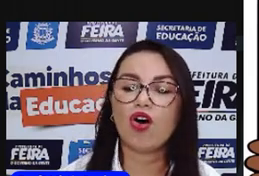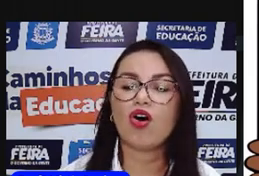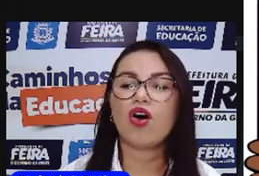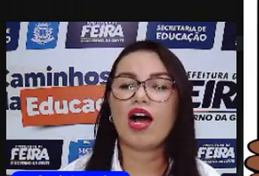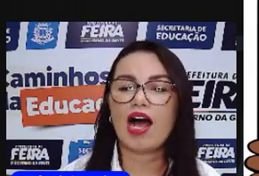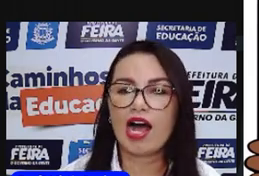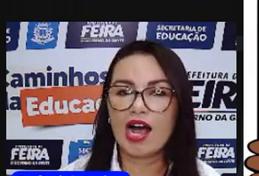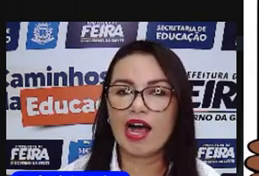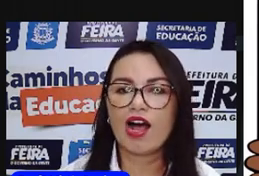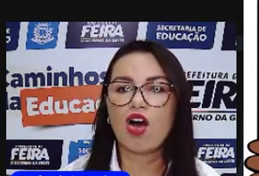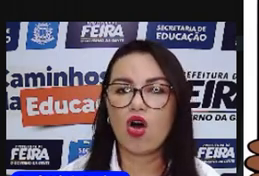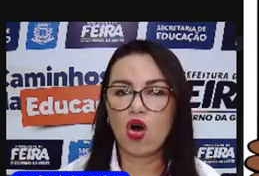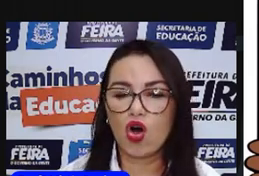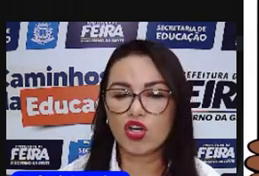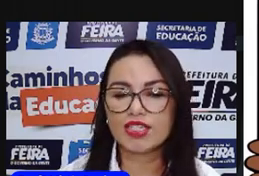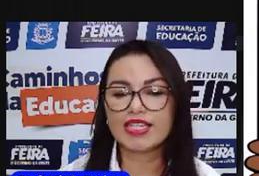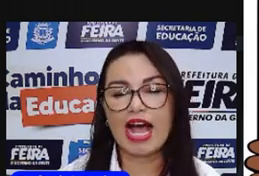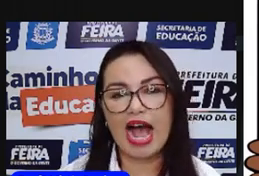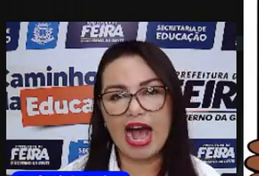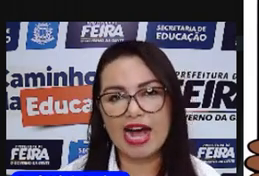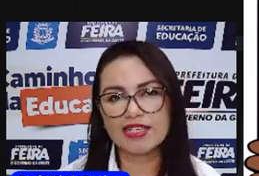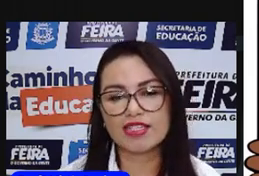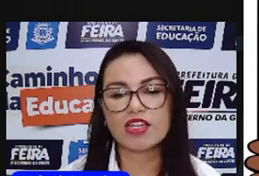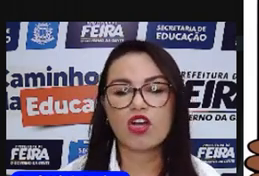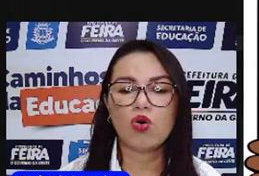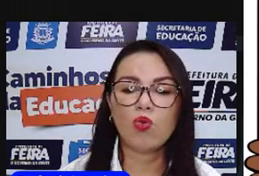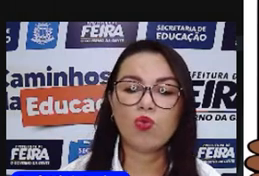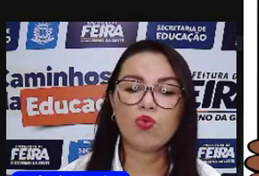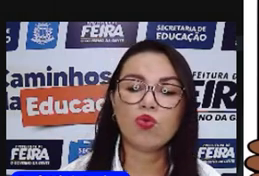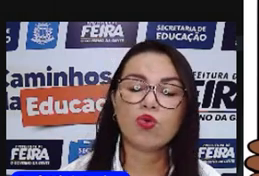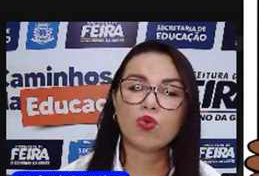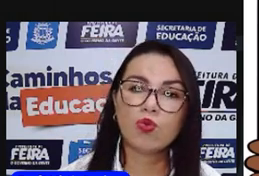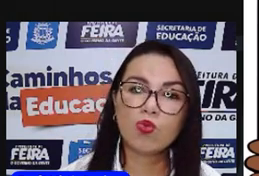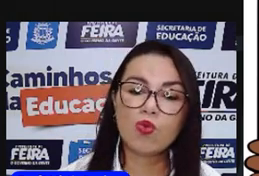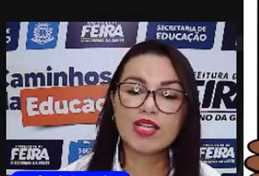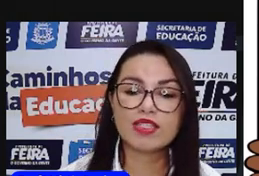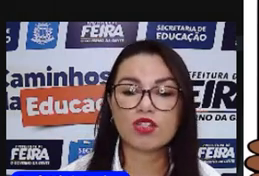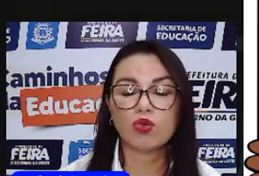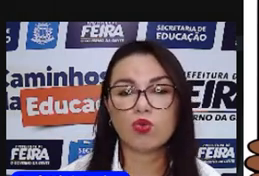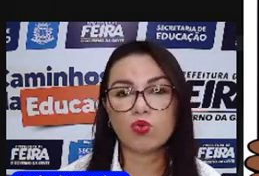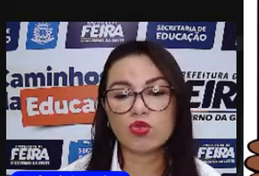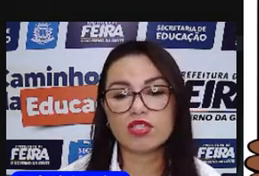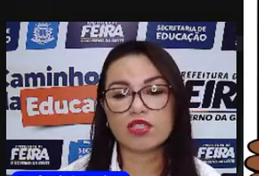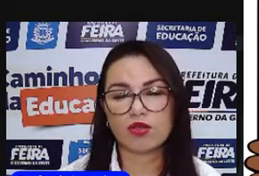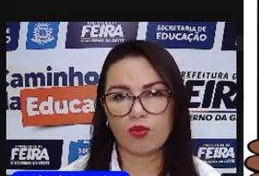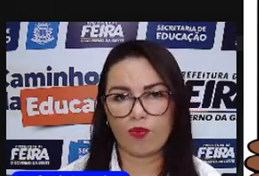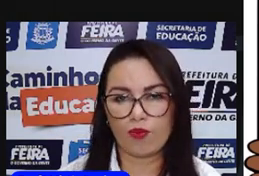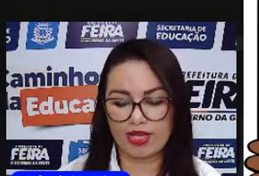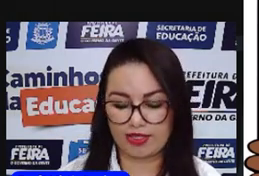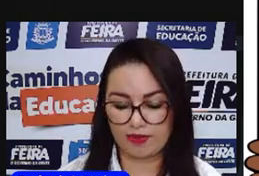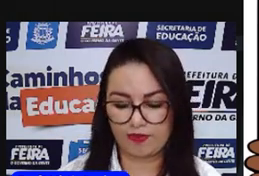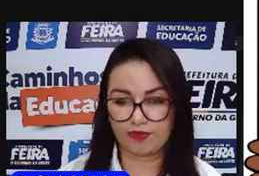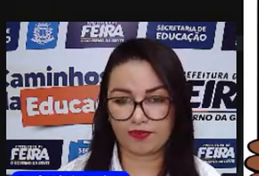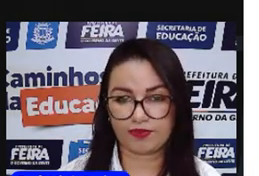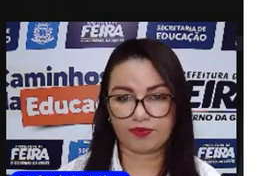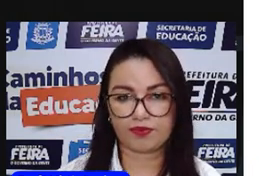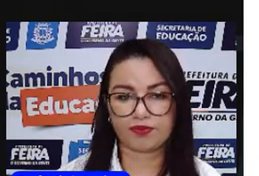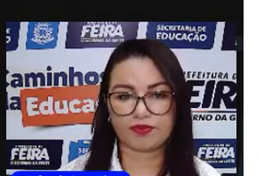ó, á, ós, ás, um, umas, uns, umas.